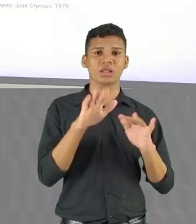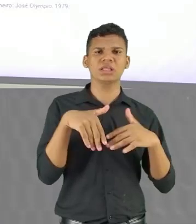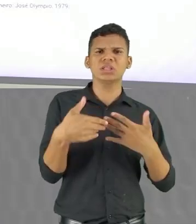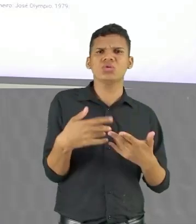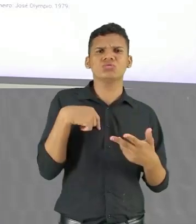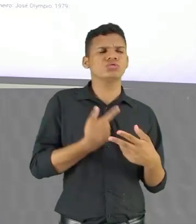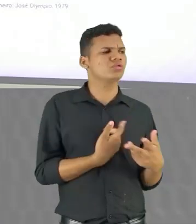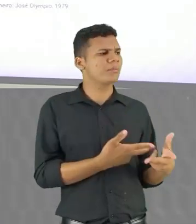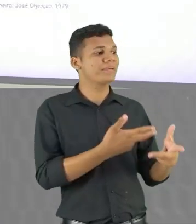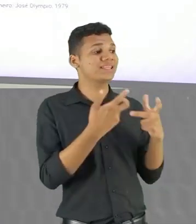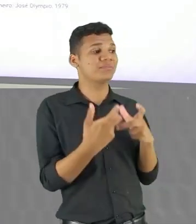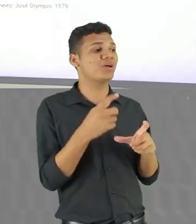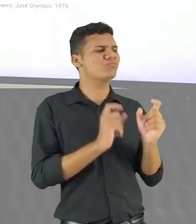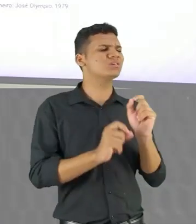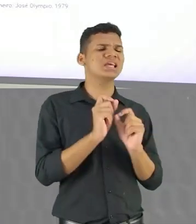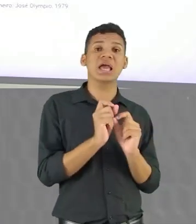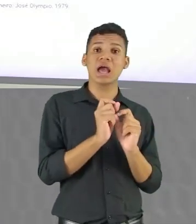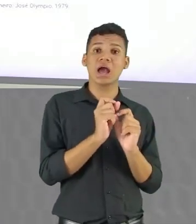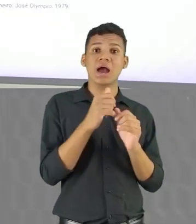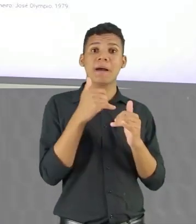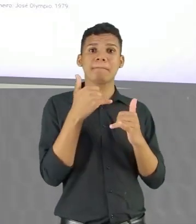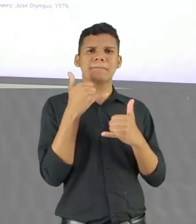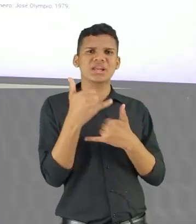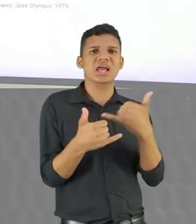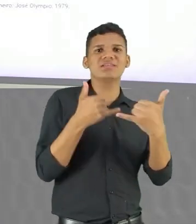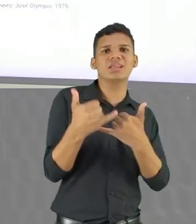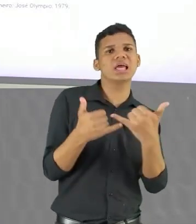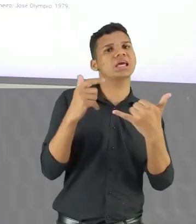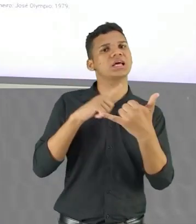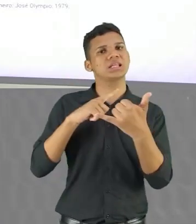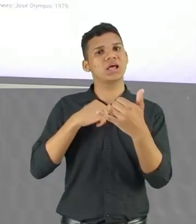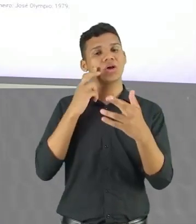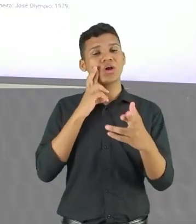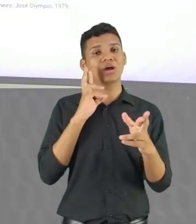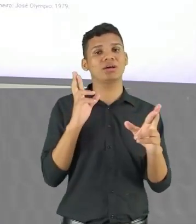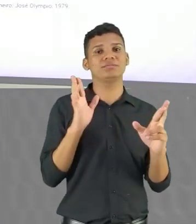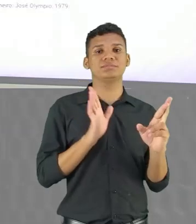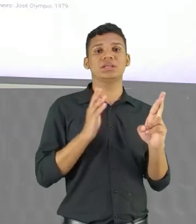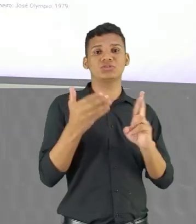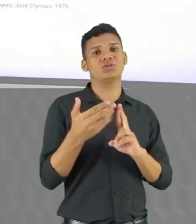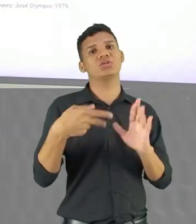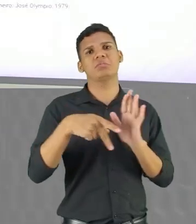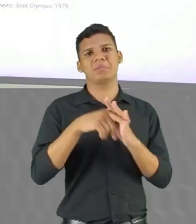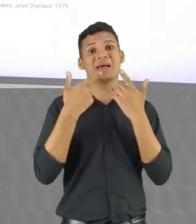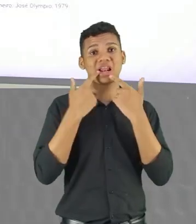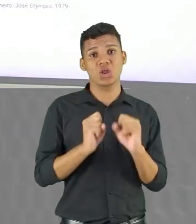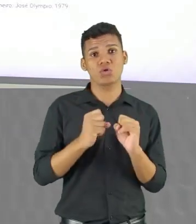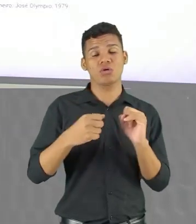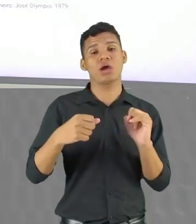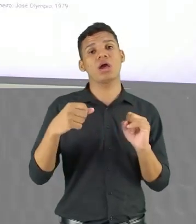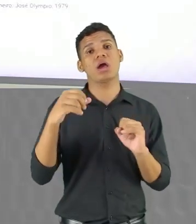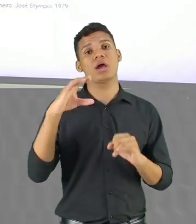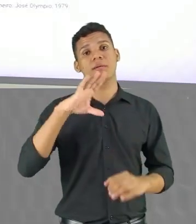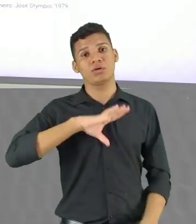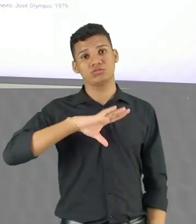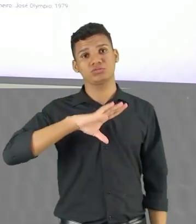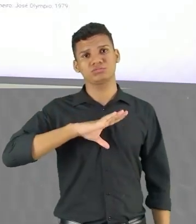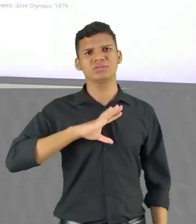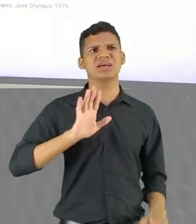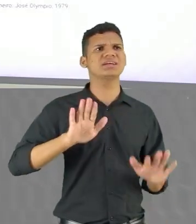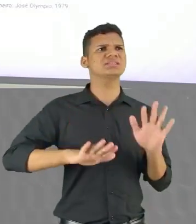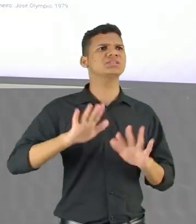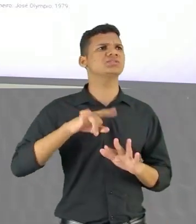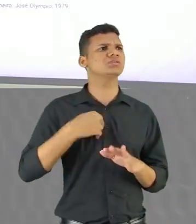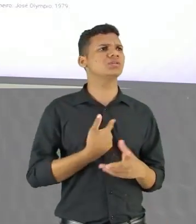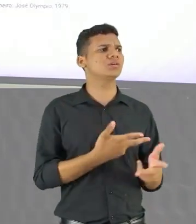gente vê essa brincadeira, né? Que a gente vê essa relação fazendo em relação à língua portuguesa, né? Isso, às vezes a gente